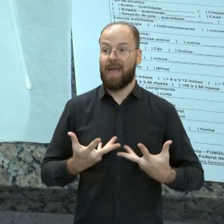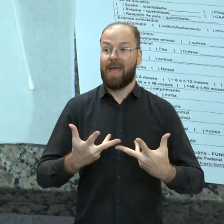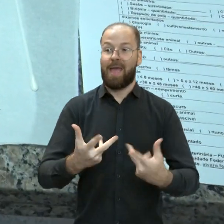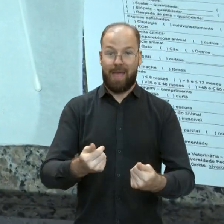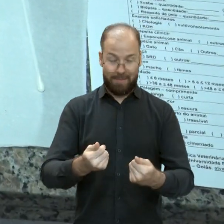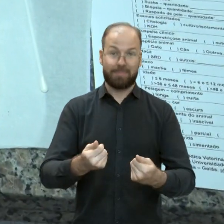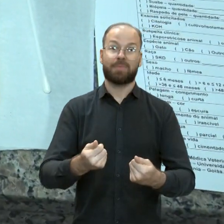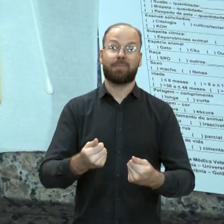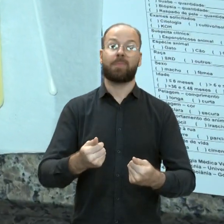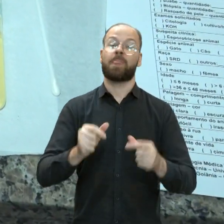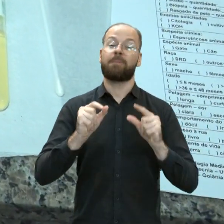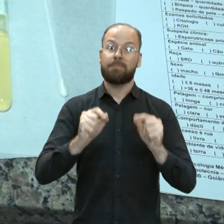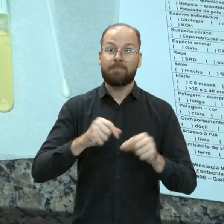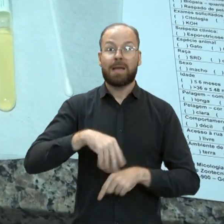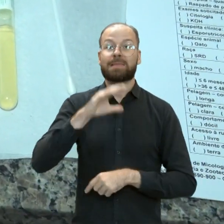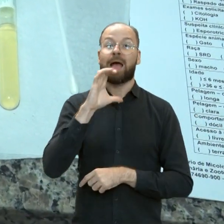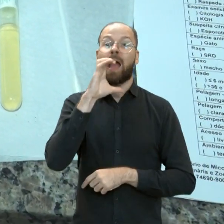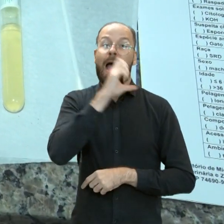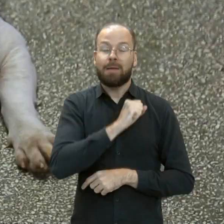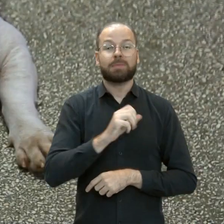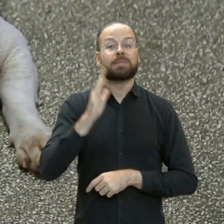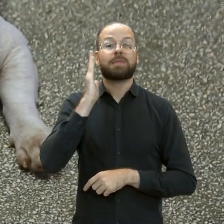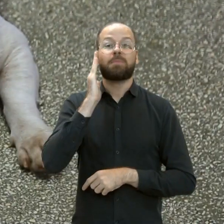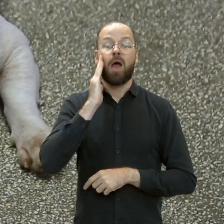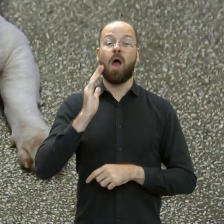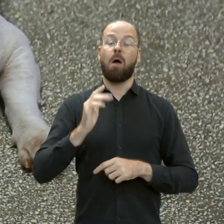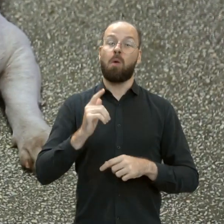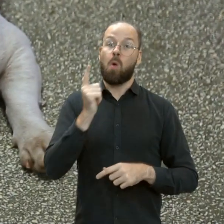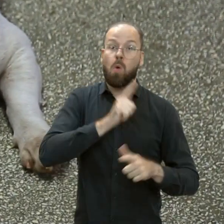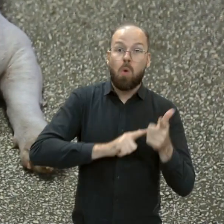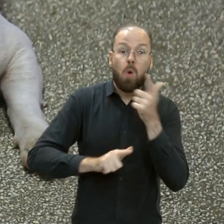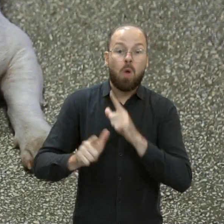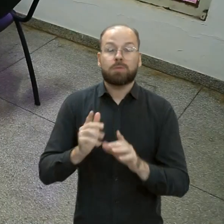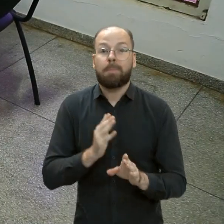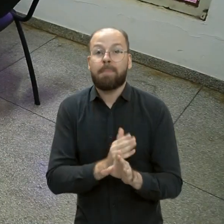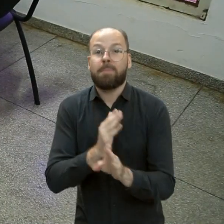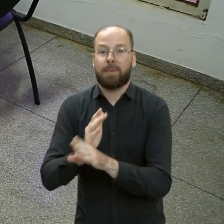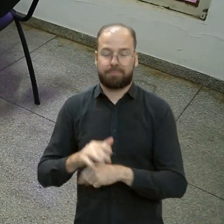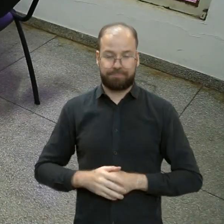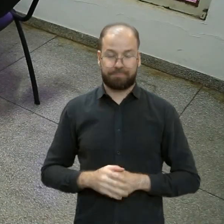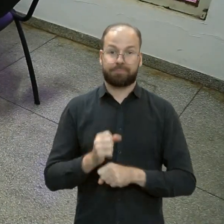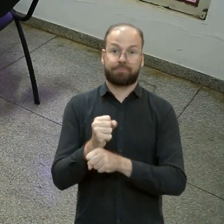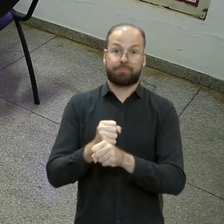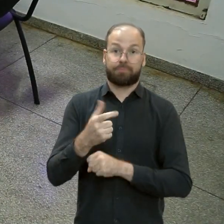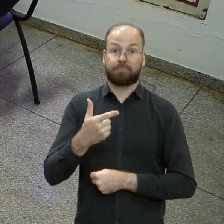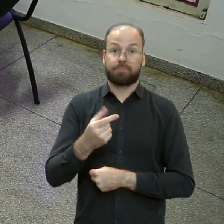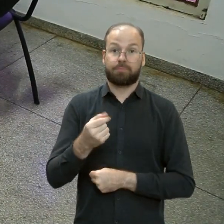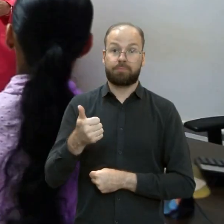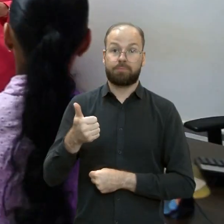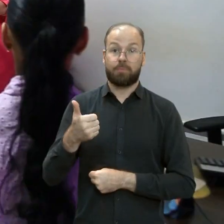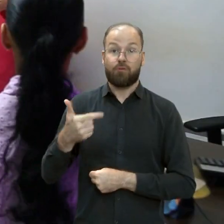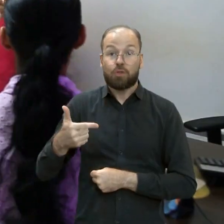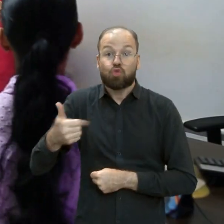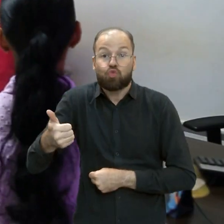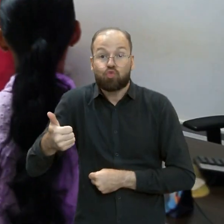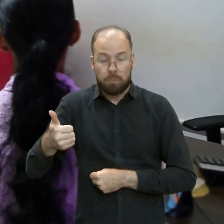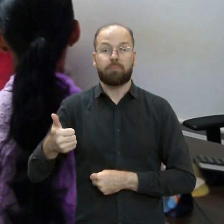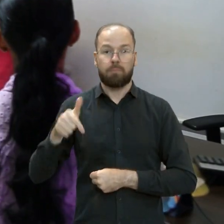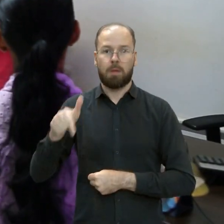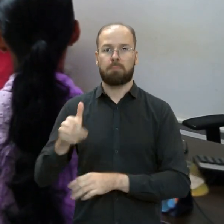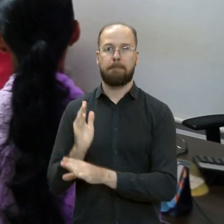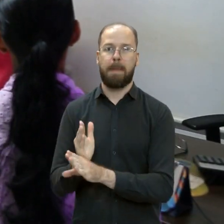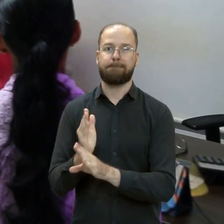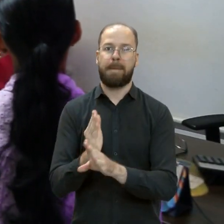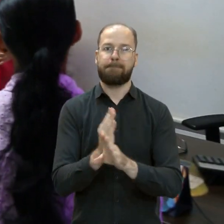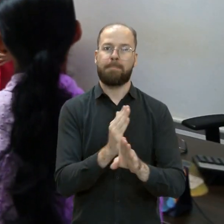intervir de forma mais rápida e saber até onde a gente pode atuar. Desde 2021, os diagnósticos do Fungilab têm ajudado